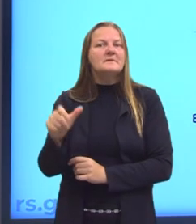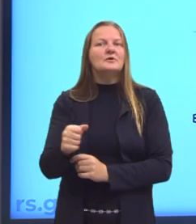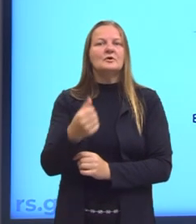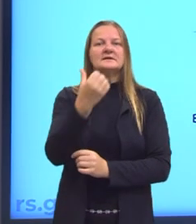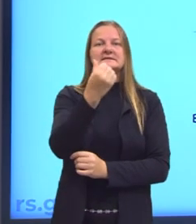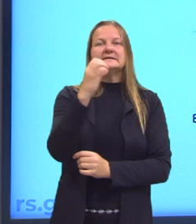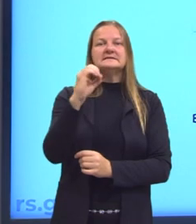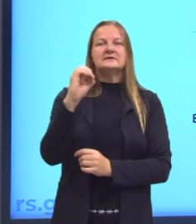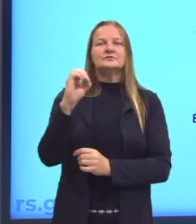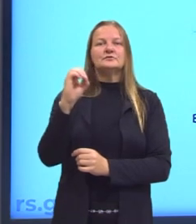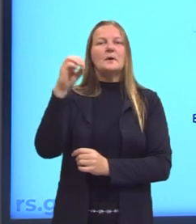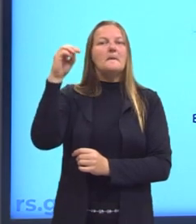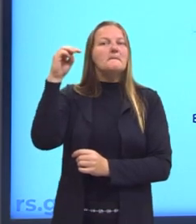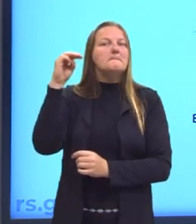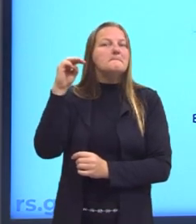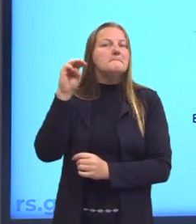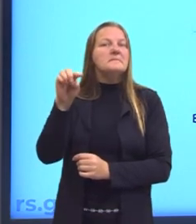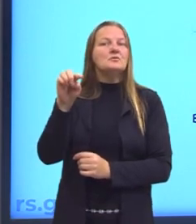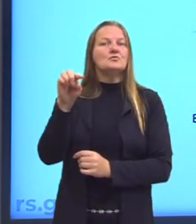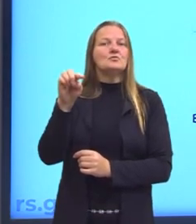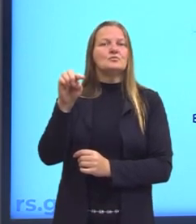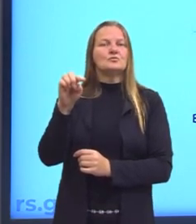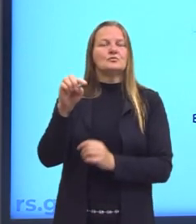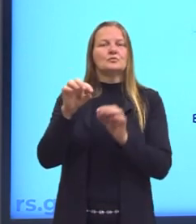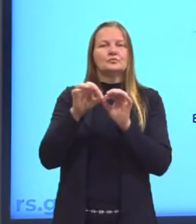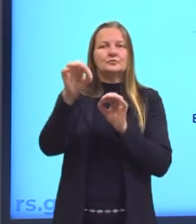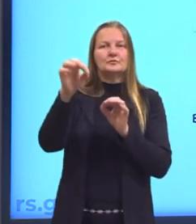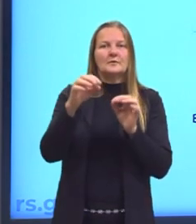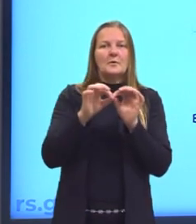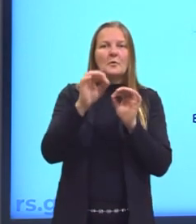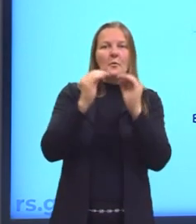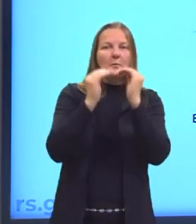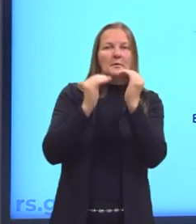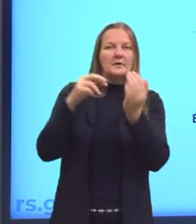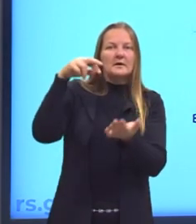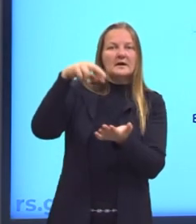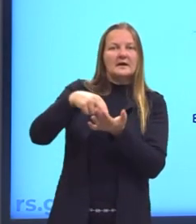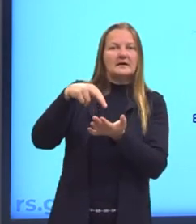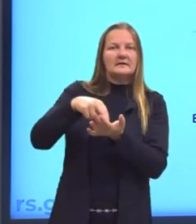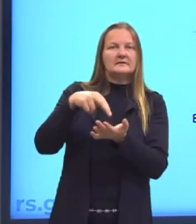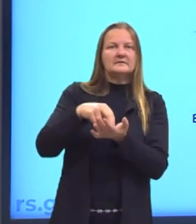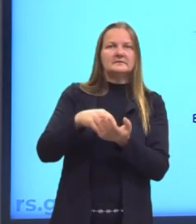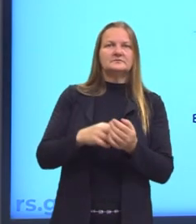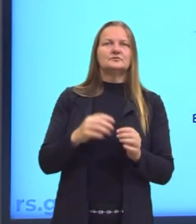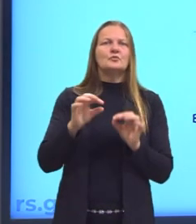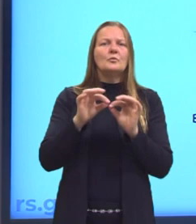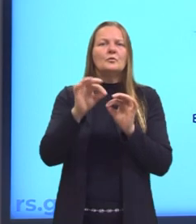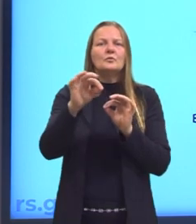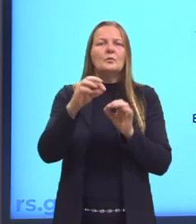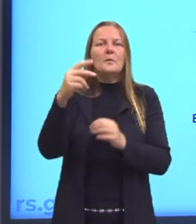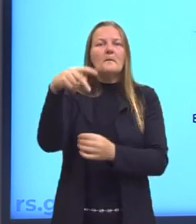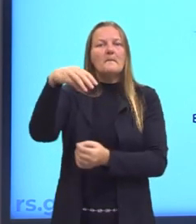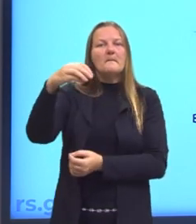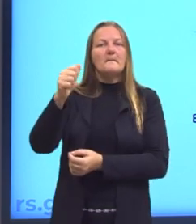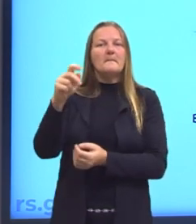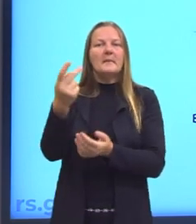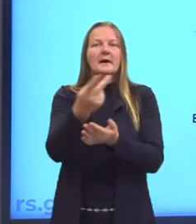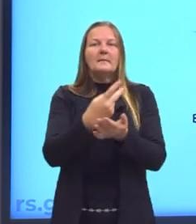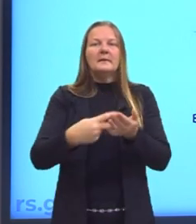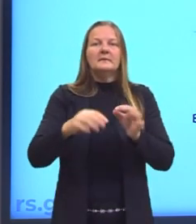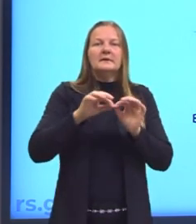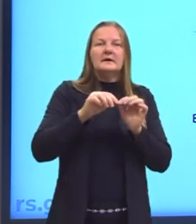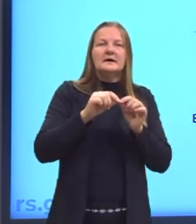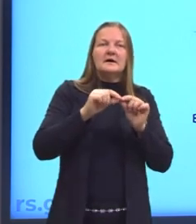mil centímetros da realidade. Como é que a gente consegue medir, então, a partir de um mapa, por exemplo, com uma